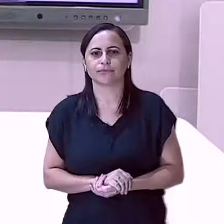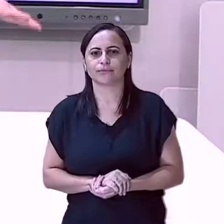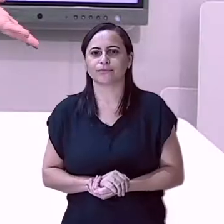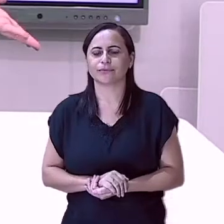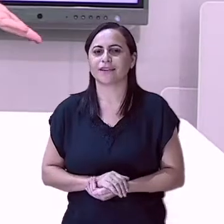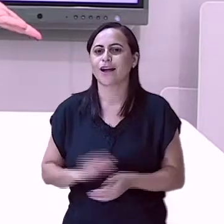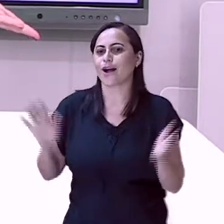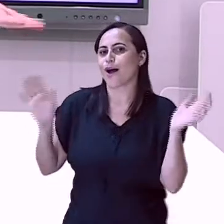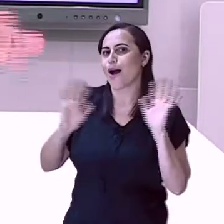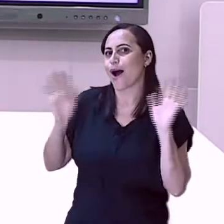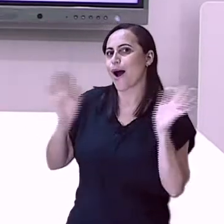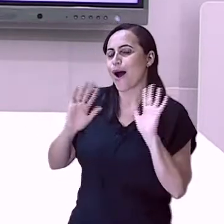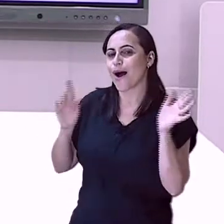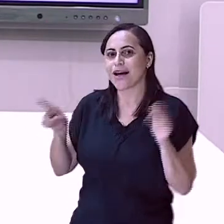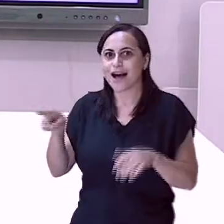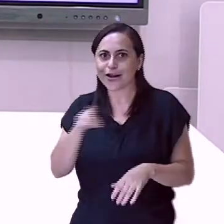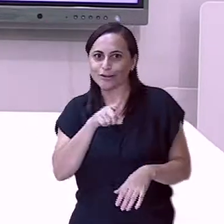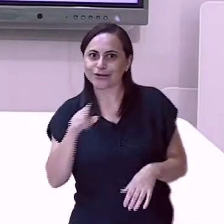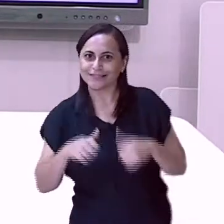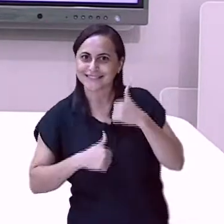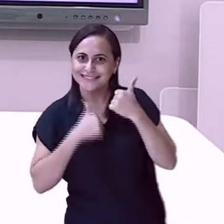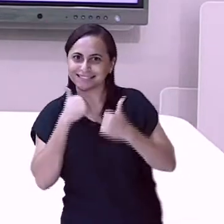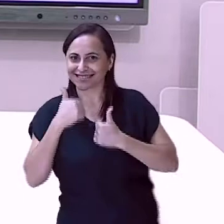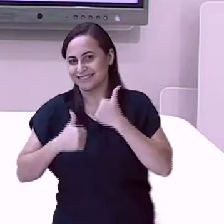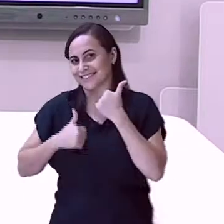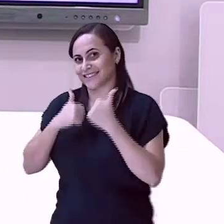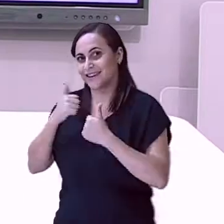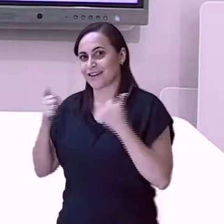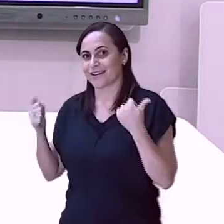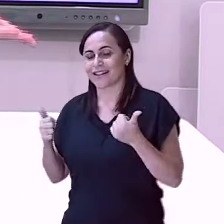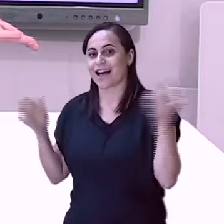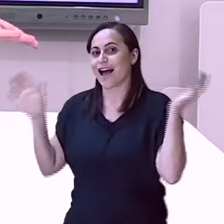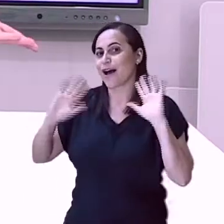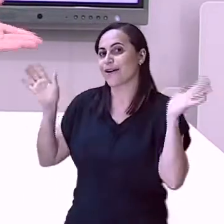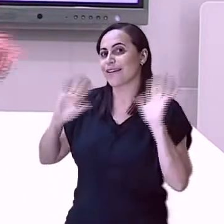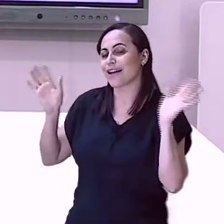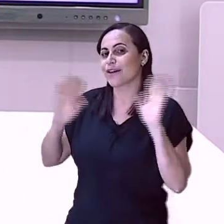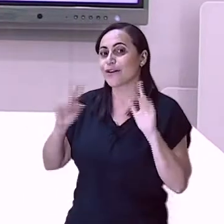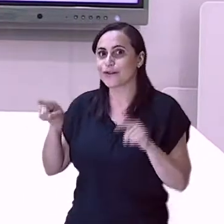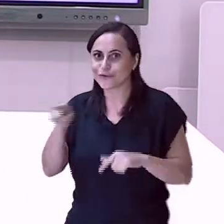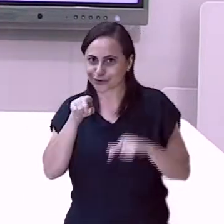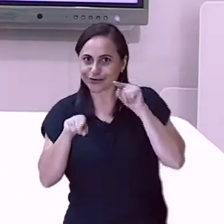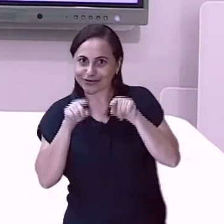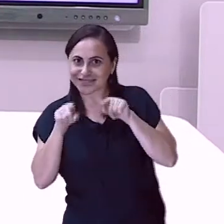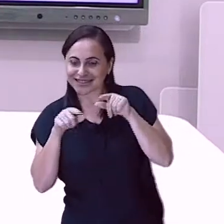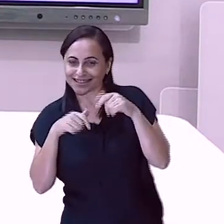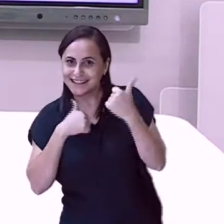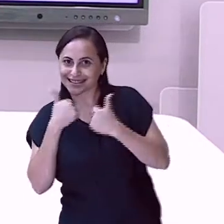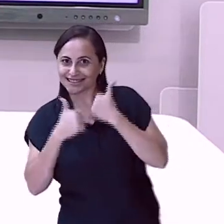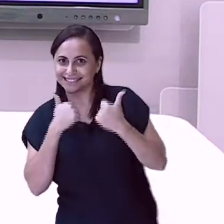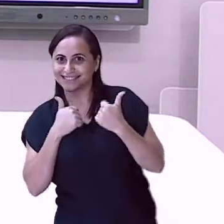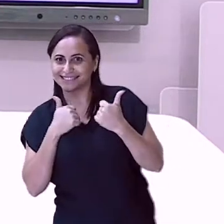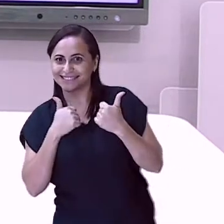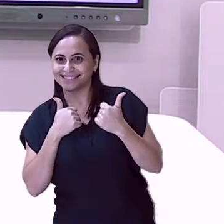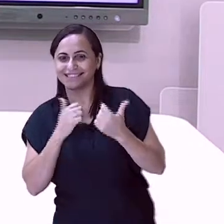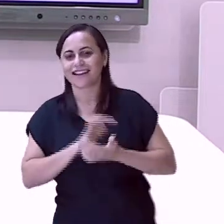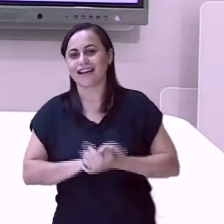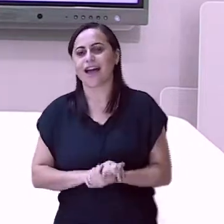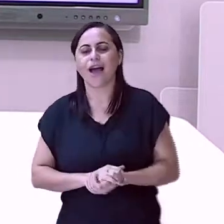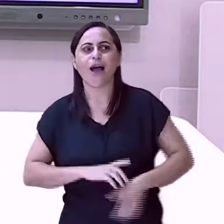Olá, olá, como é que você está? Olá, olá, como é que você está?